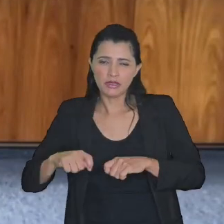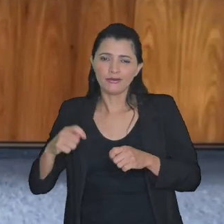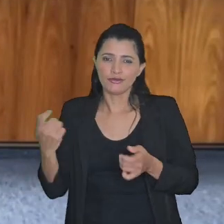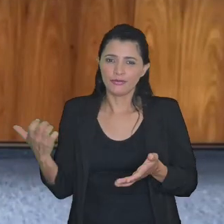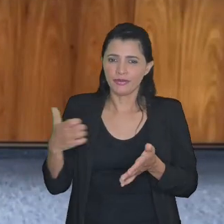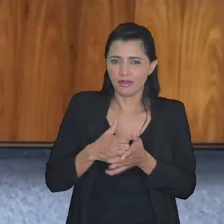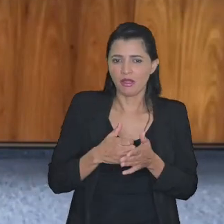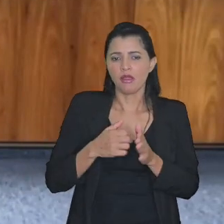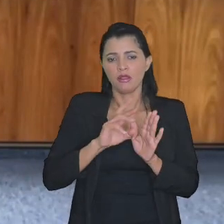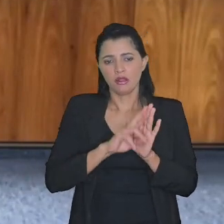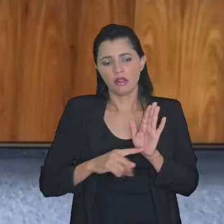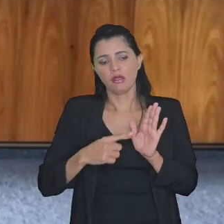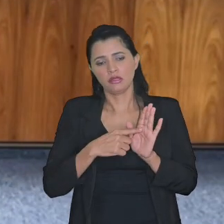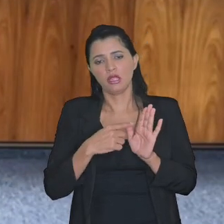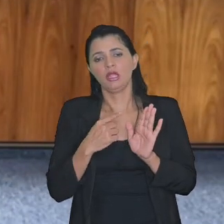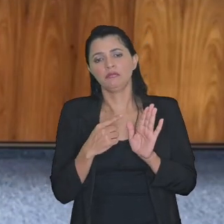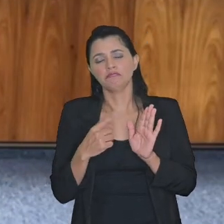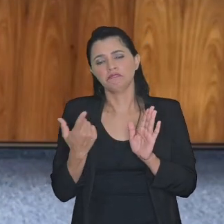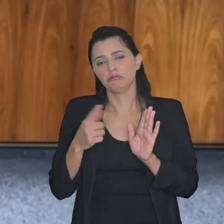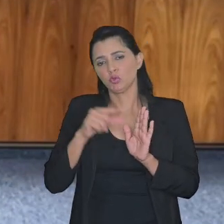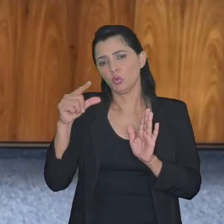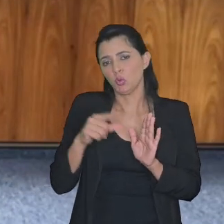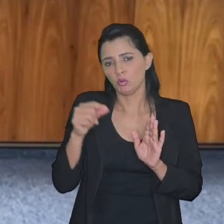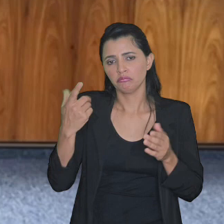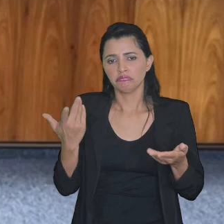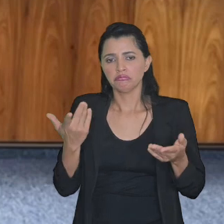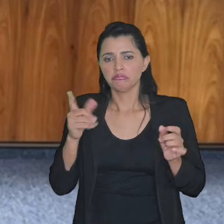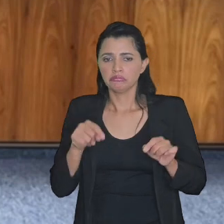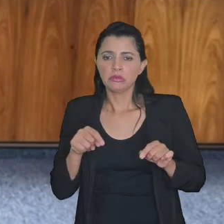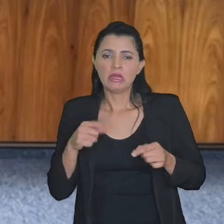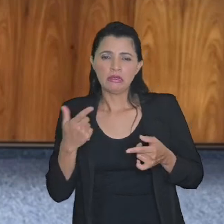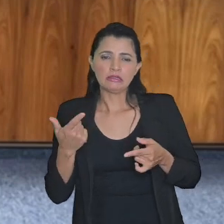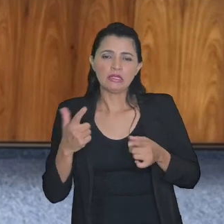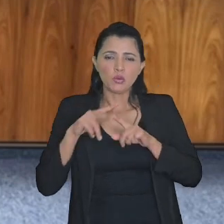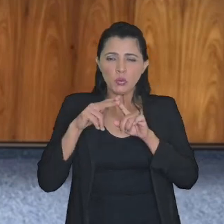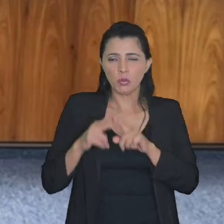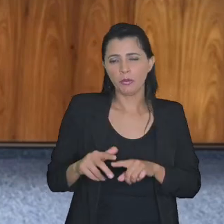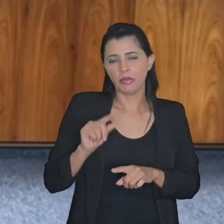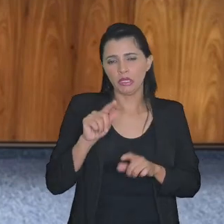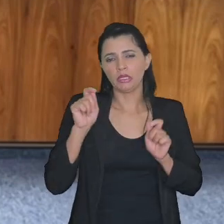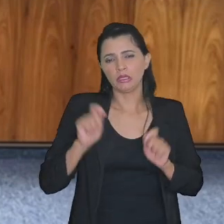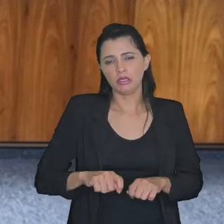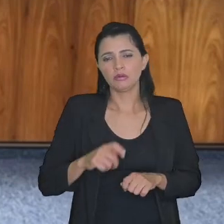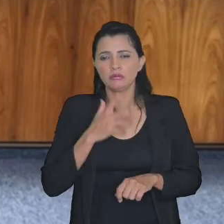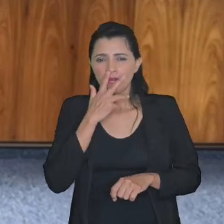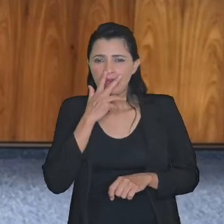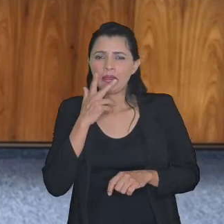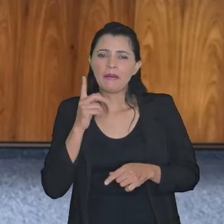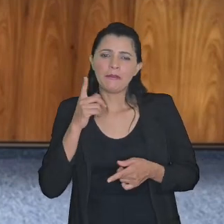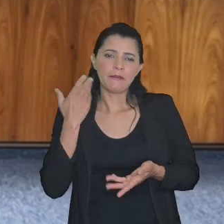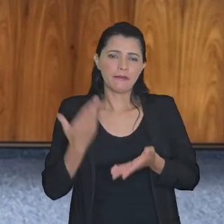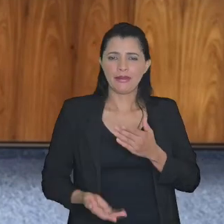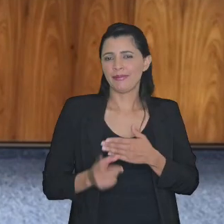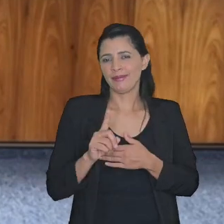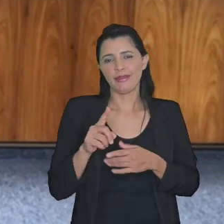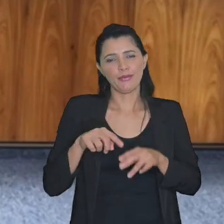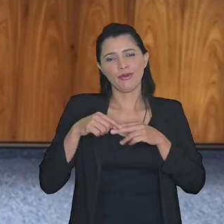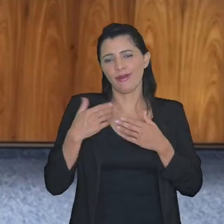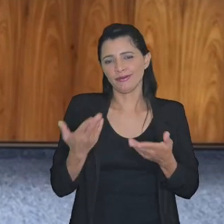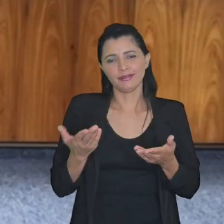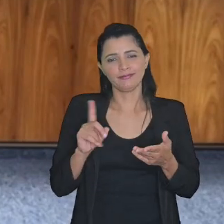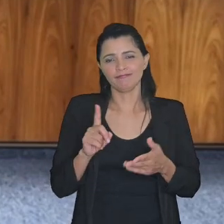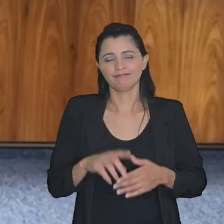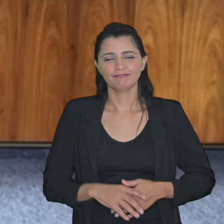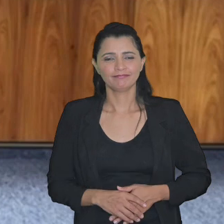no formulário e tudo mais então realmente acho que se for por causa de fazer um pequeno ajuste né a gente vai perder uma negociação por conta disso